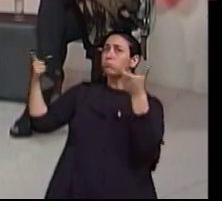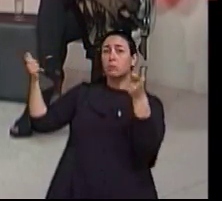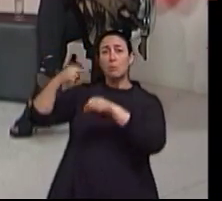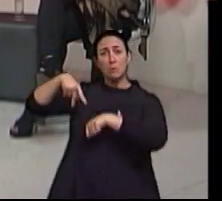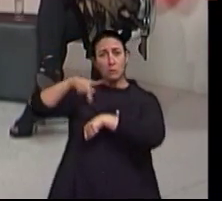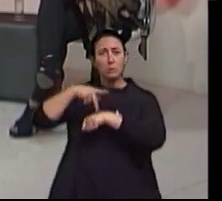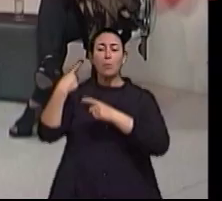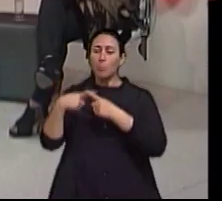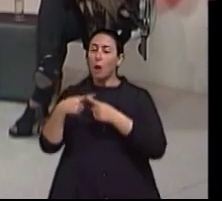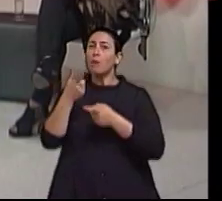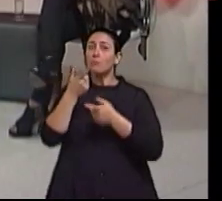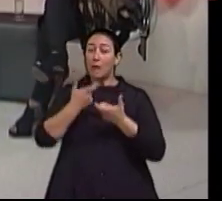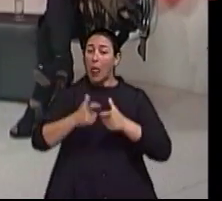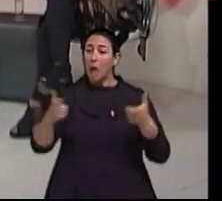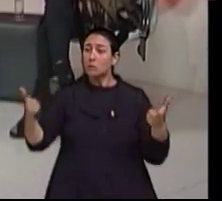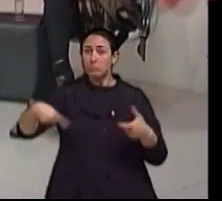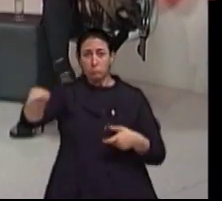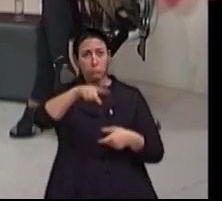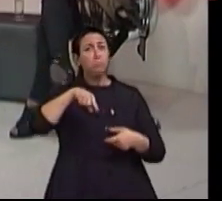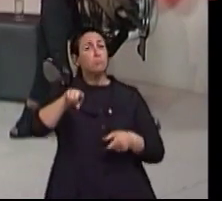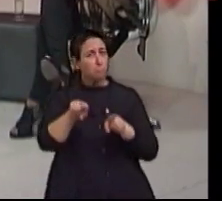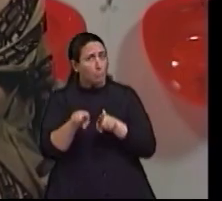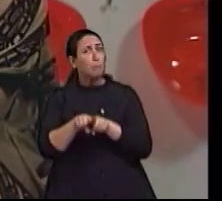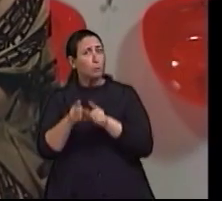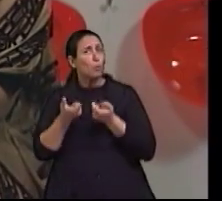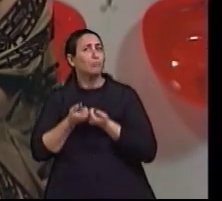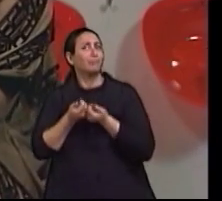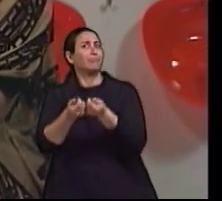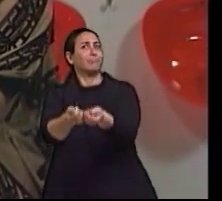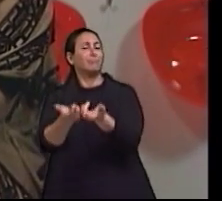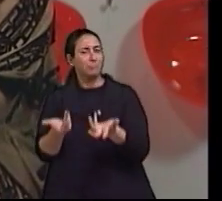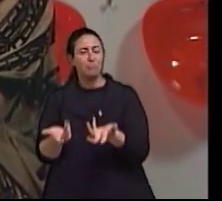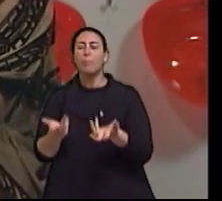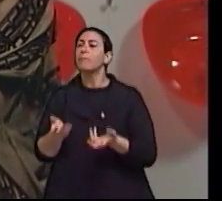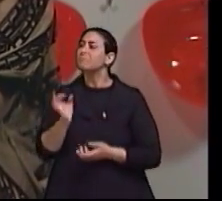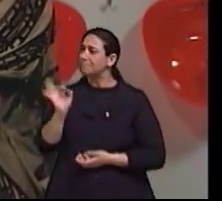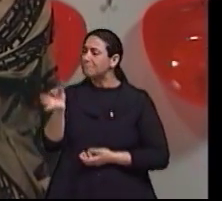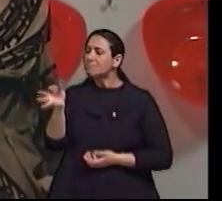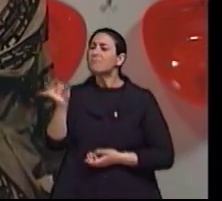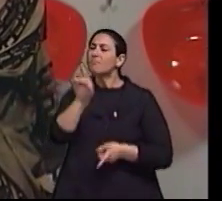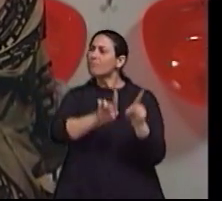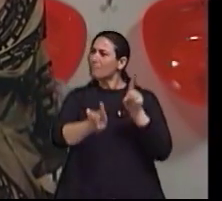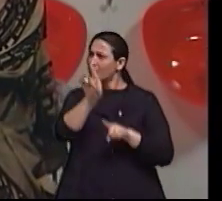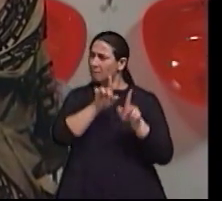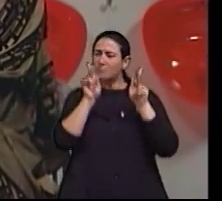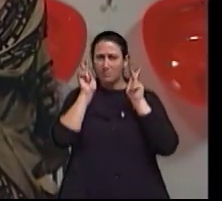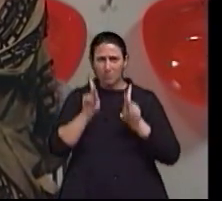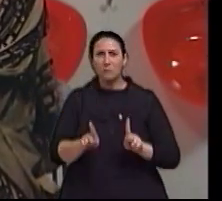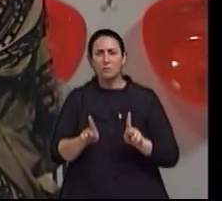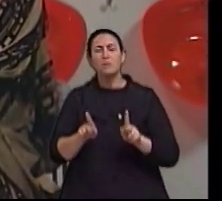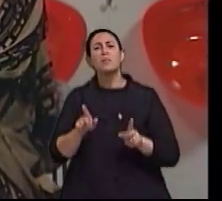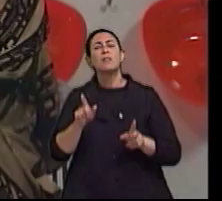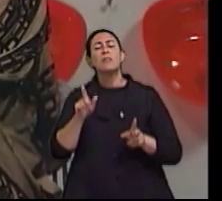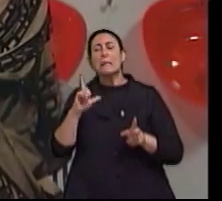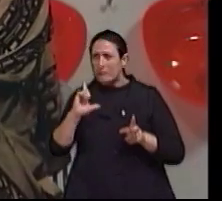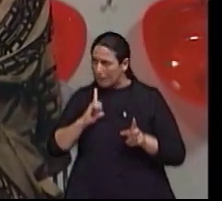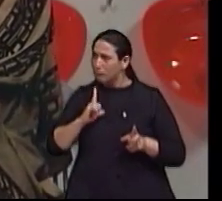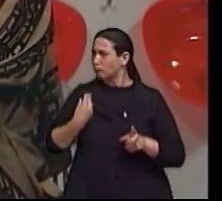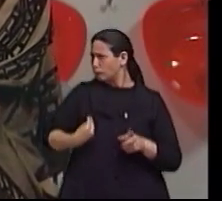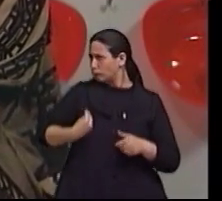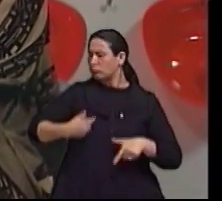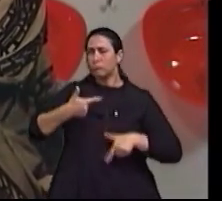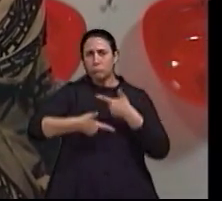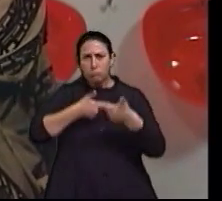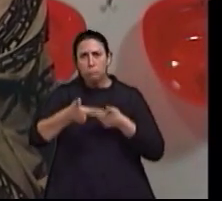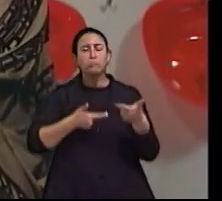porque gera riqueza, gera renda. E o que me chama a atenção é que tem algumas pessoas que já estão empregadas e que são muito